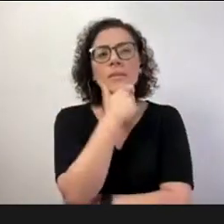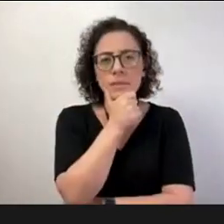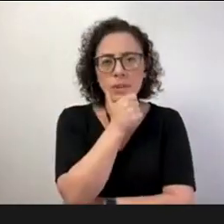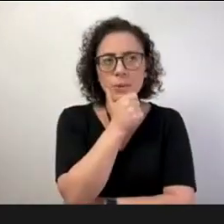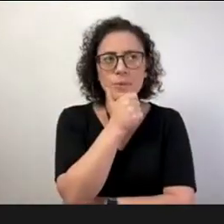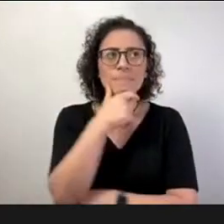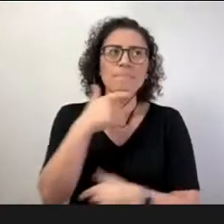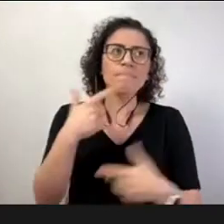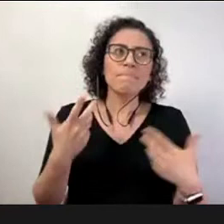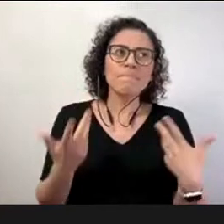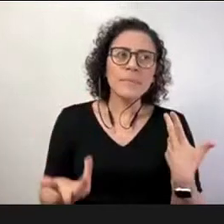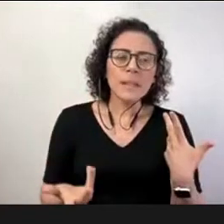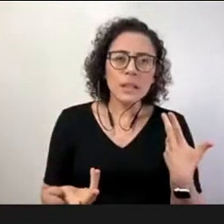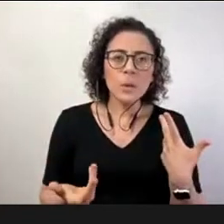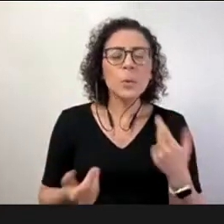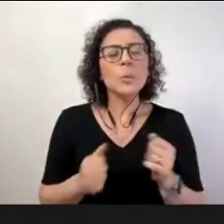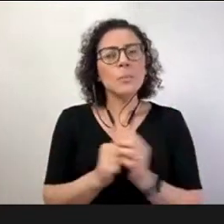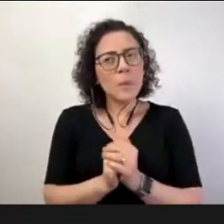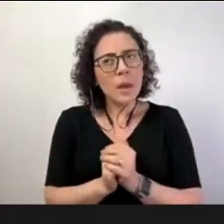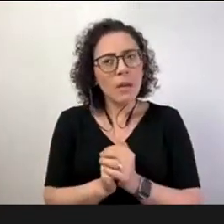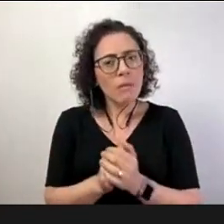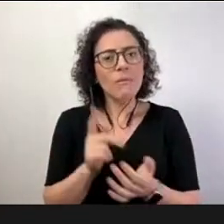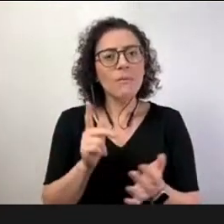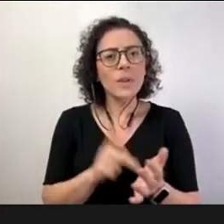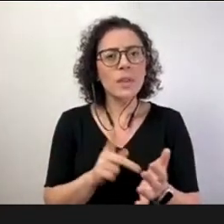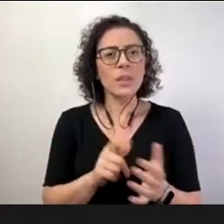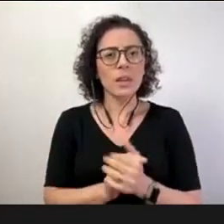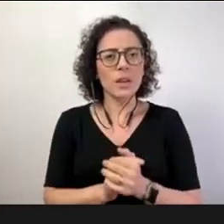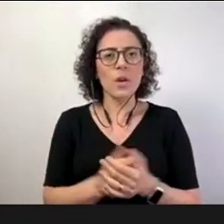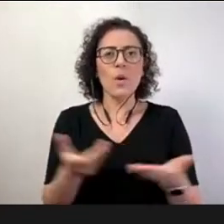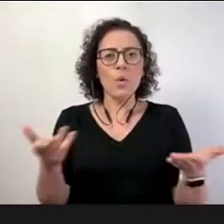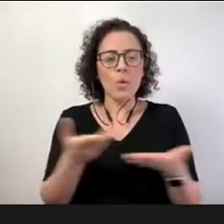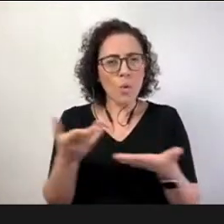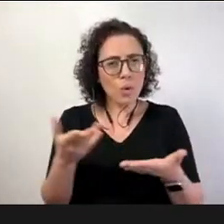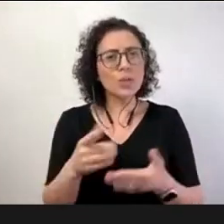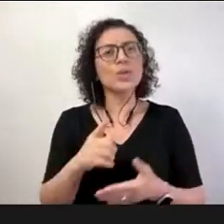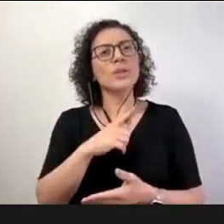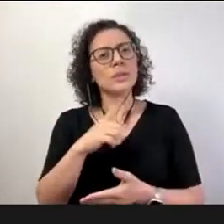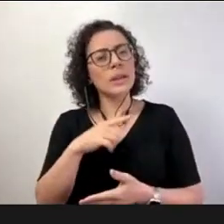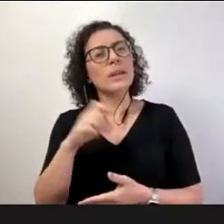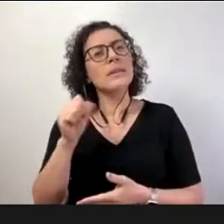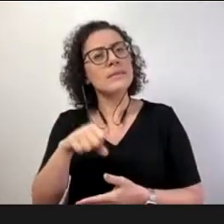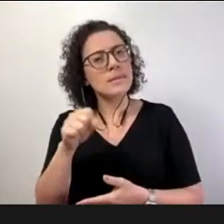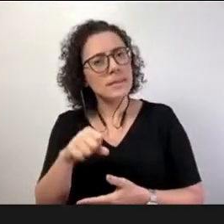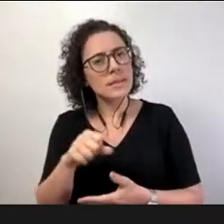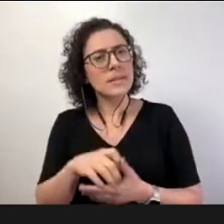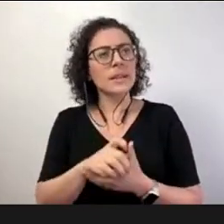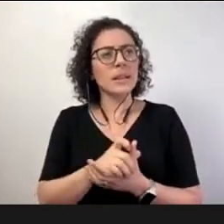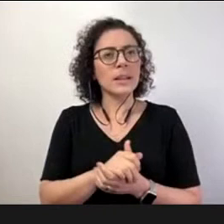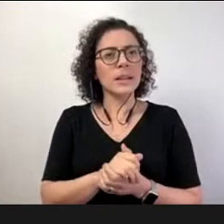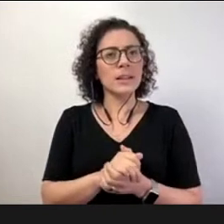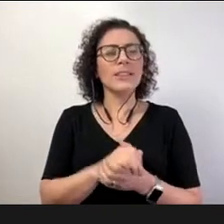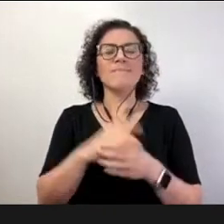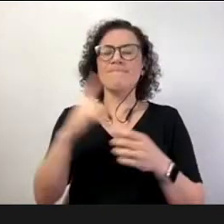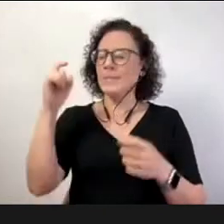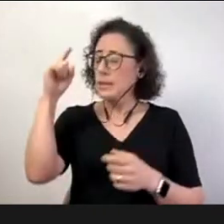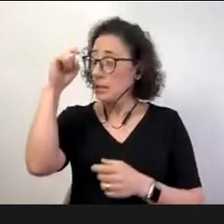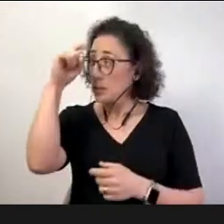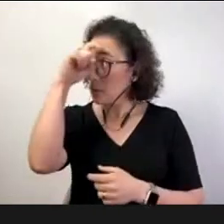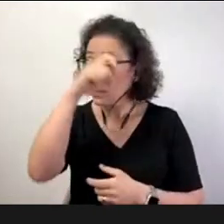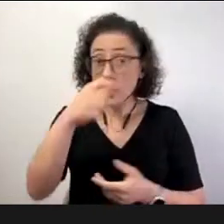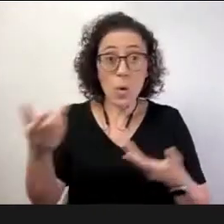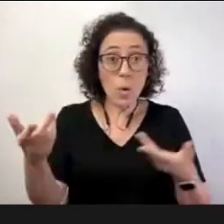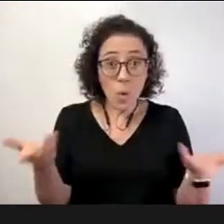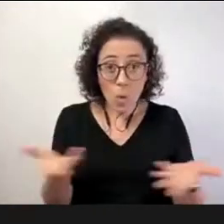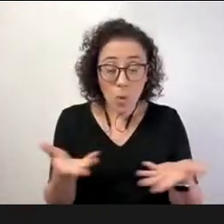por ser uma evidência nós falarmos que hoje em dia nós estamos a viver uma situação de uma enorme complexidade. Era uma